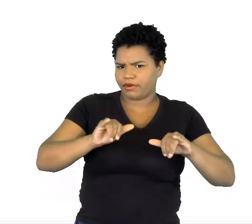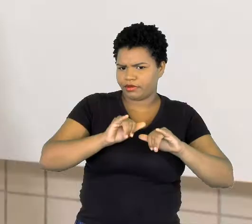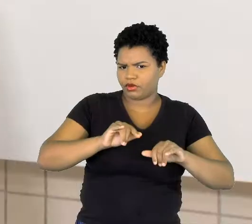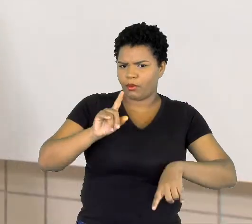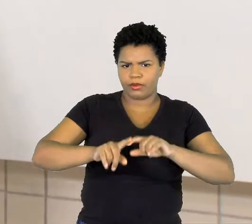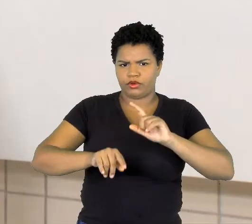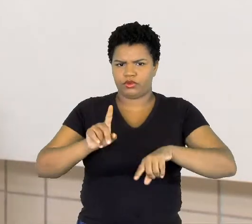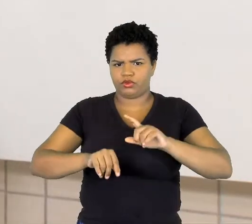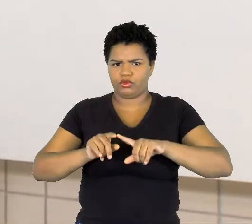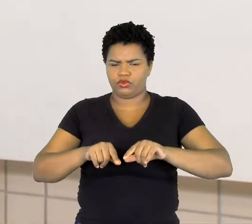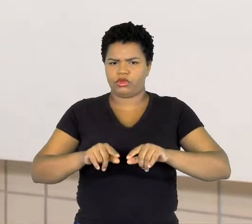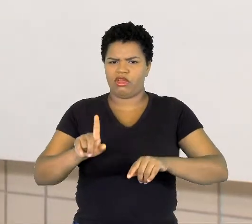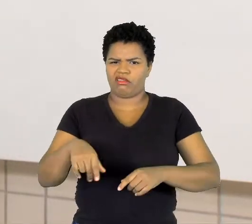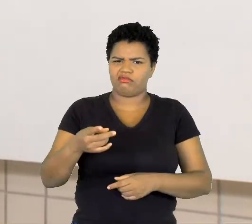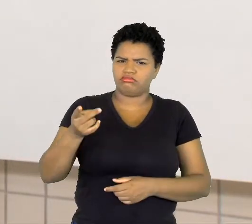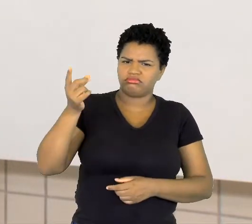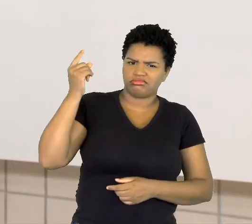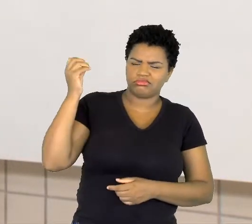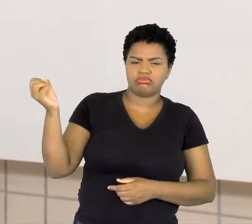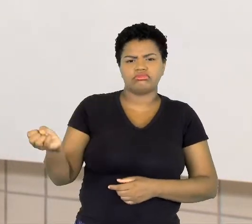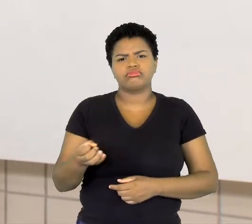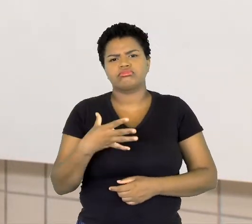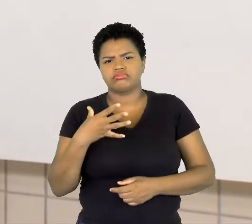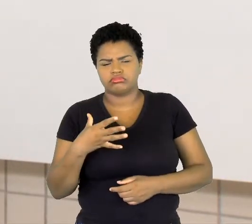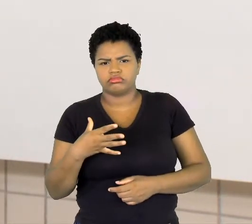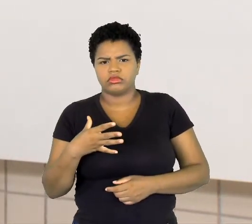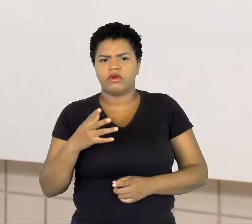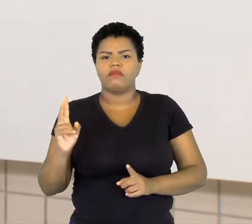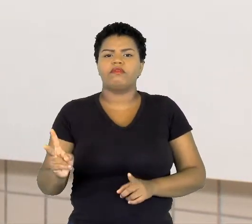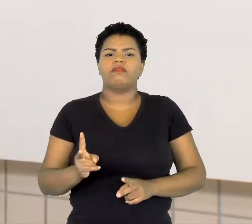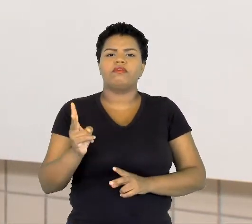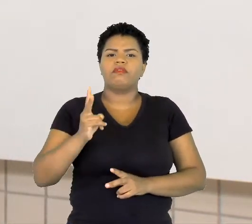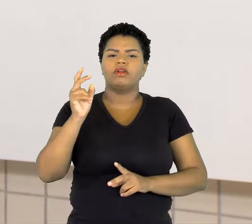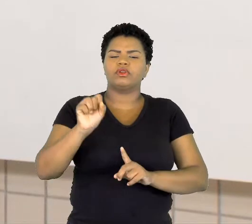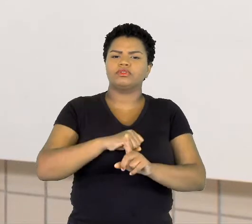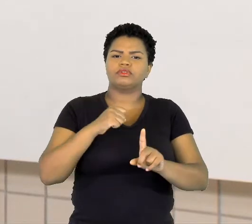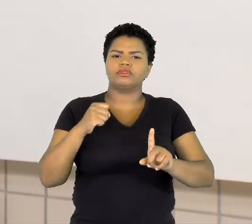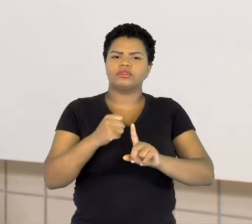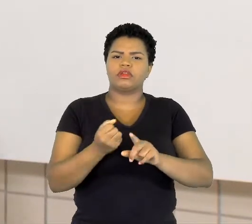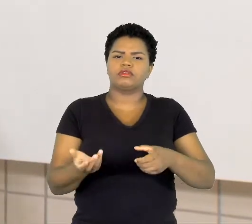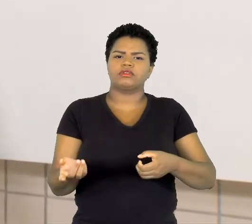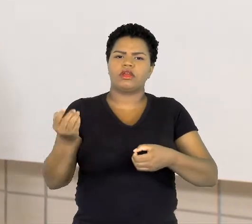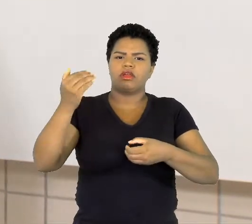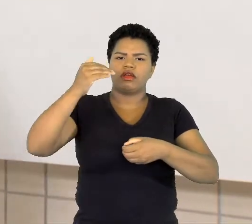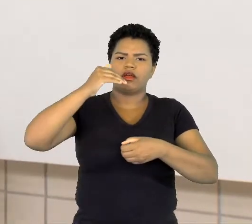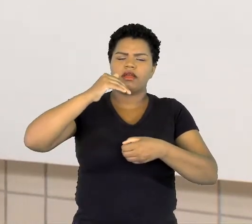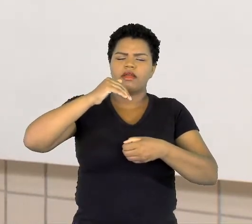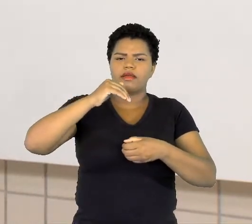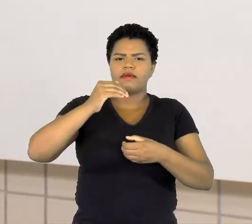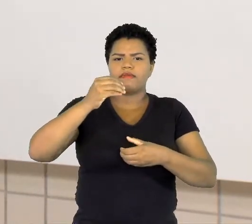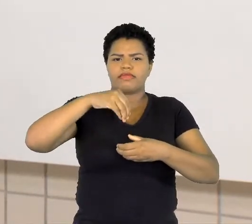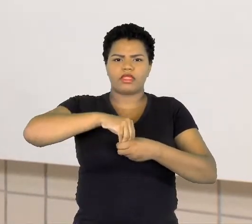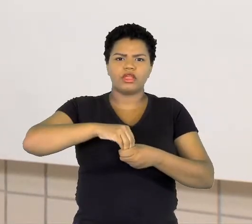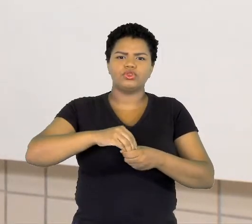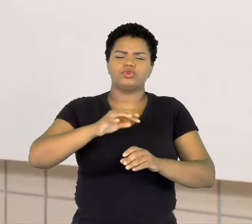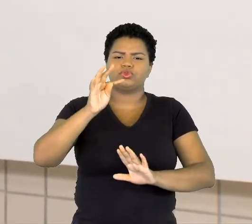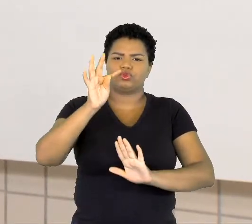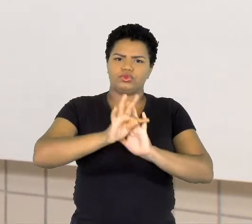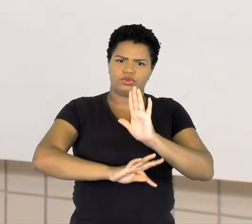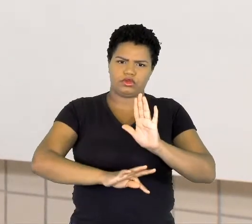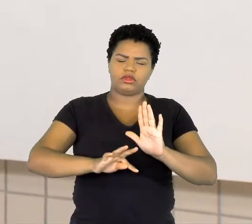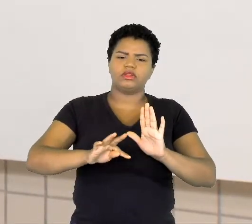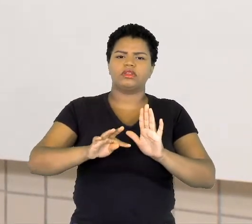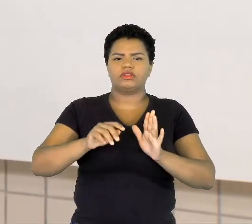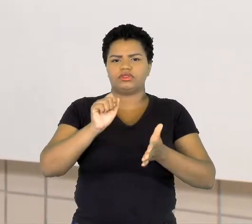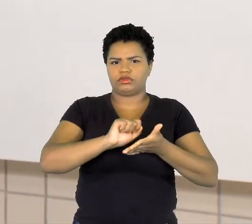antiga ou nova? Que valor social está implícito no texto verbal? Hoje, essa